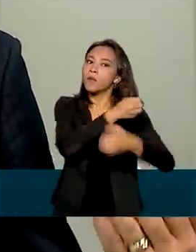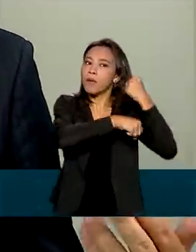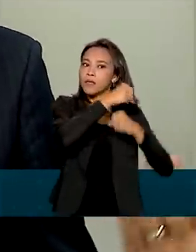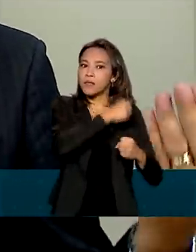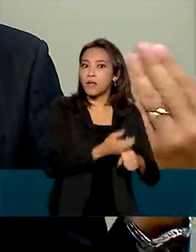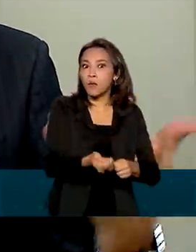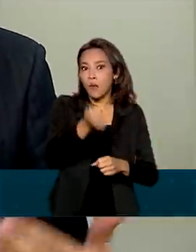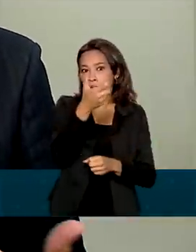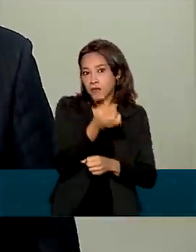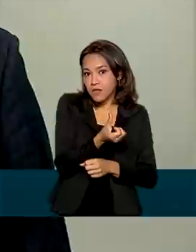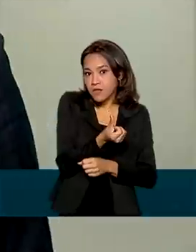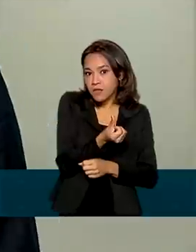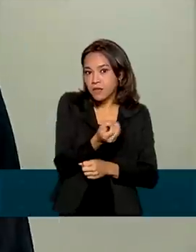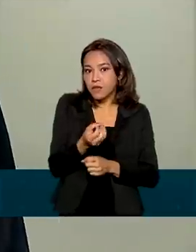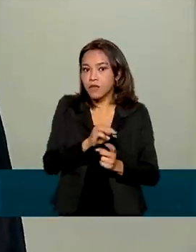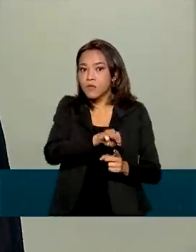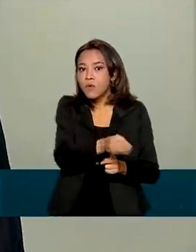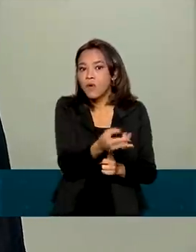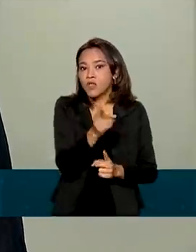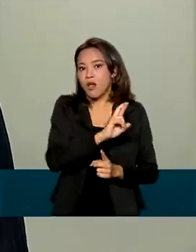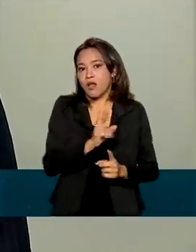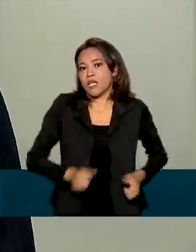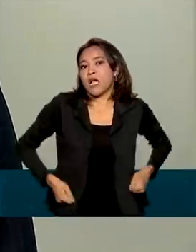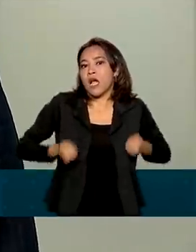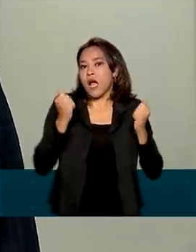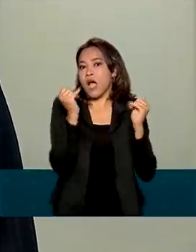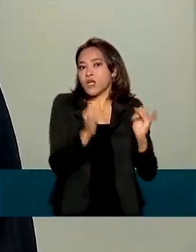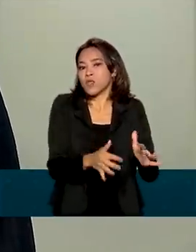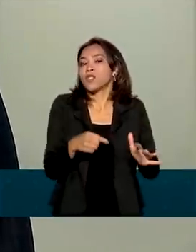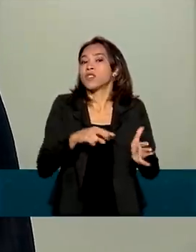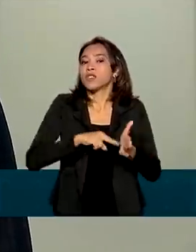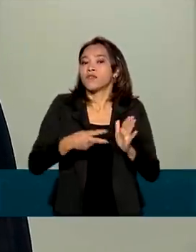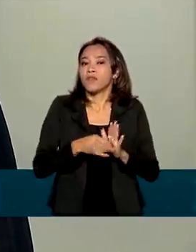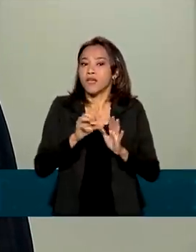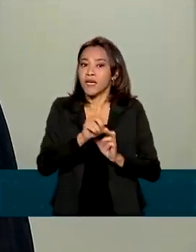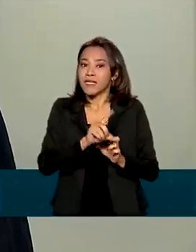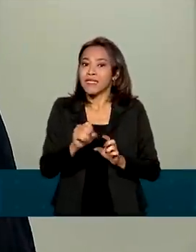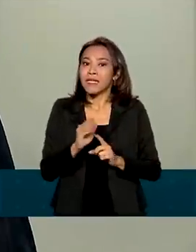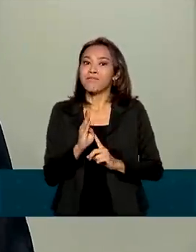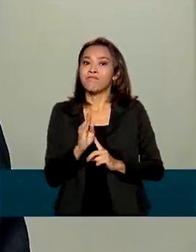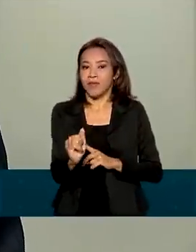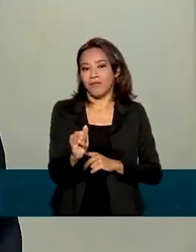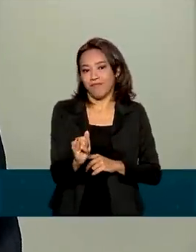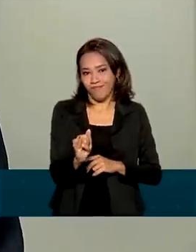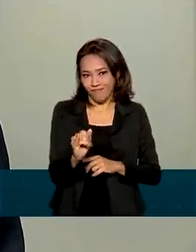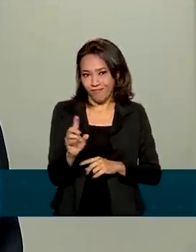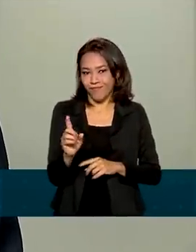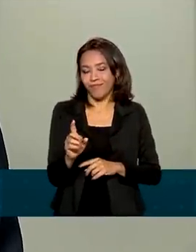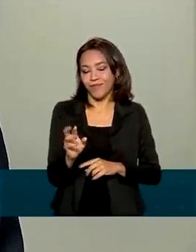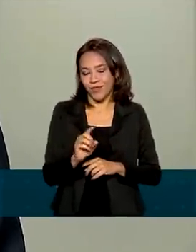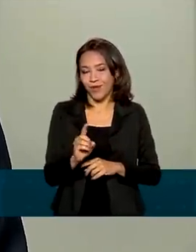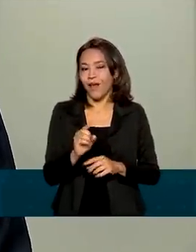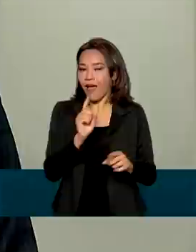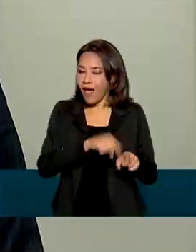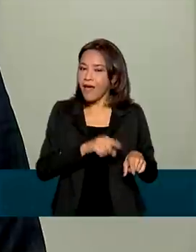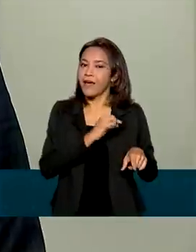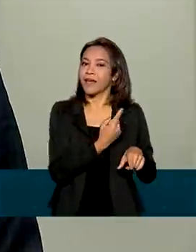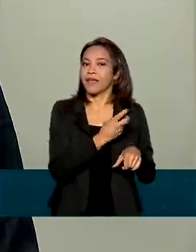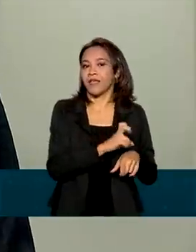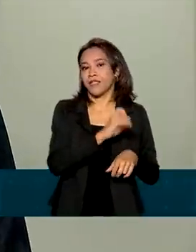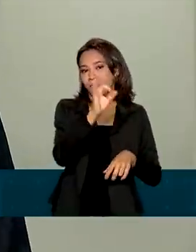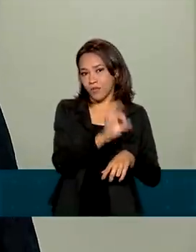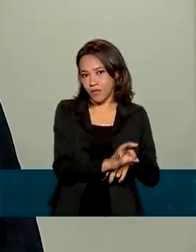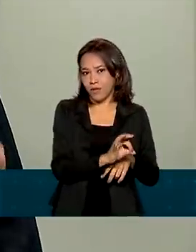600 bilhões de reais, equivalentes a mais de 100 bilhões de dólares. Ou seja, seria equivalente a 15% do que o Brasil